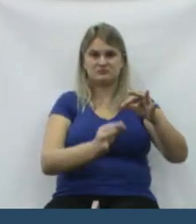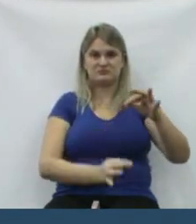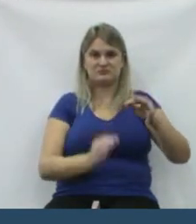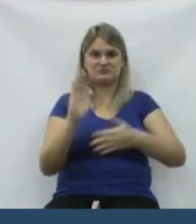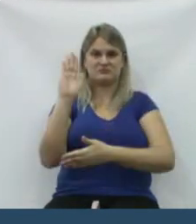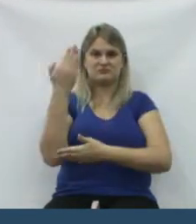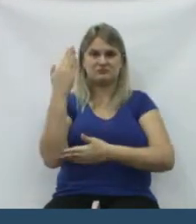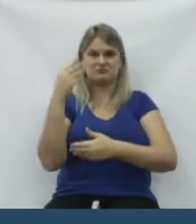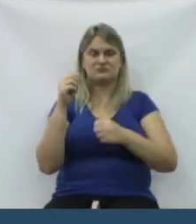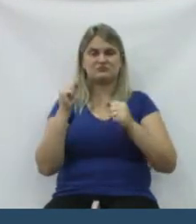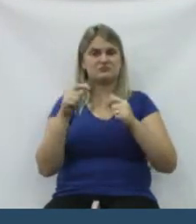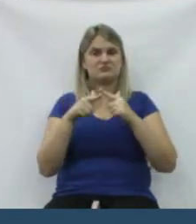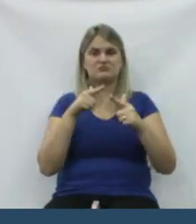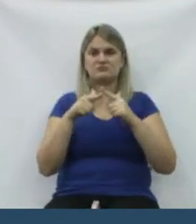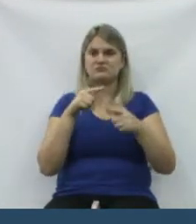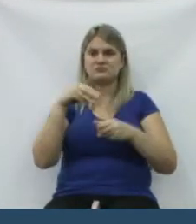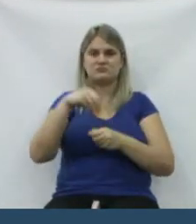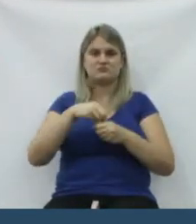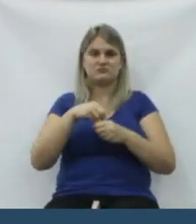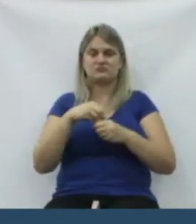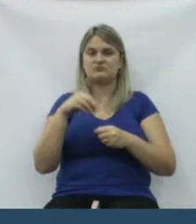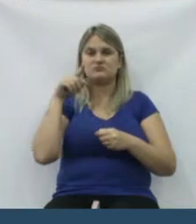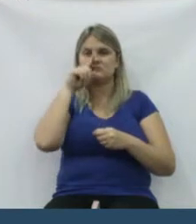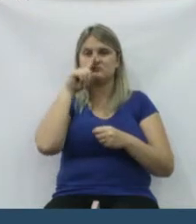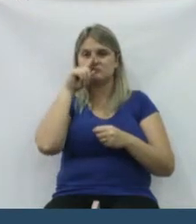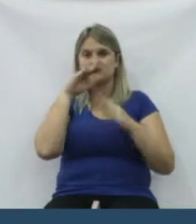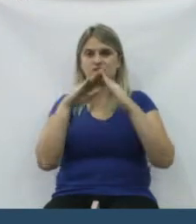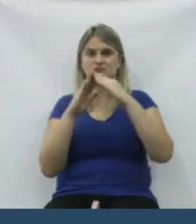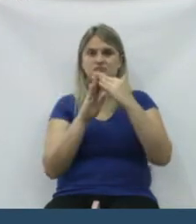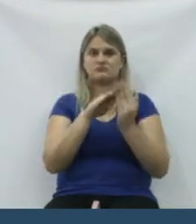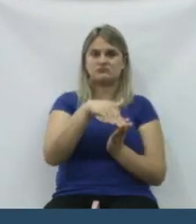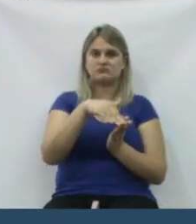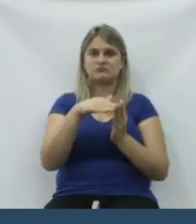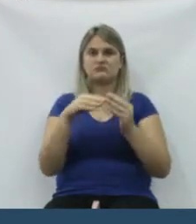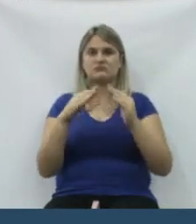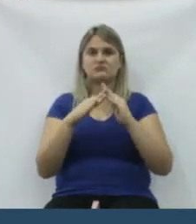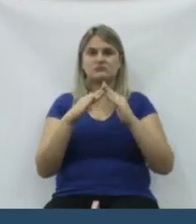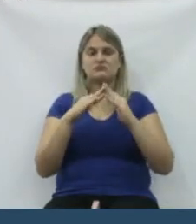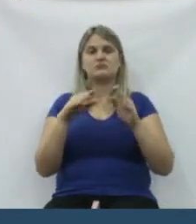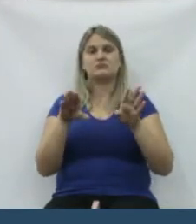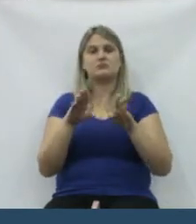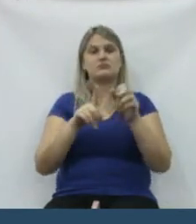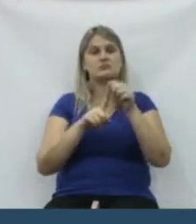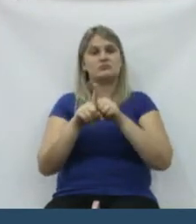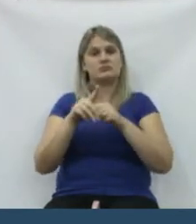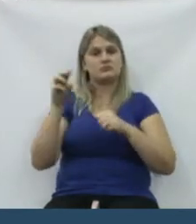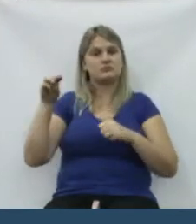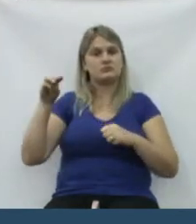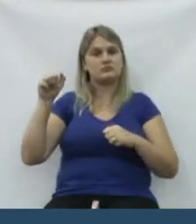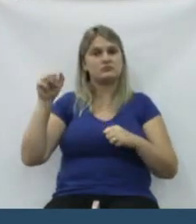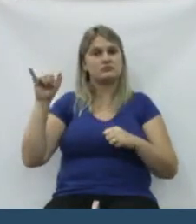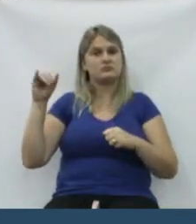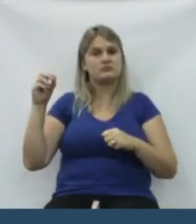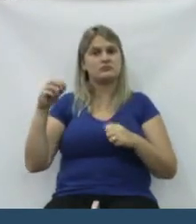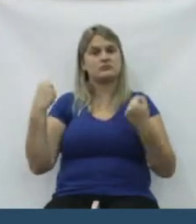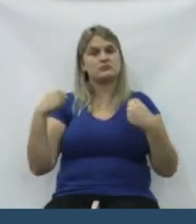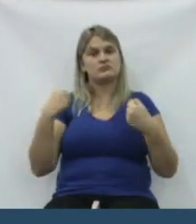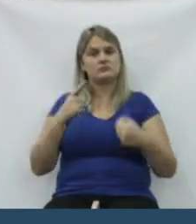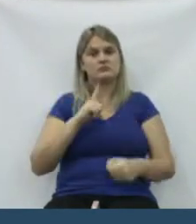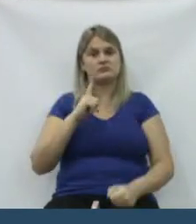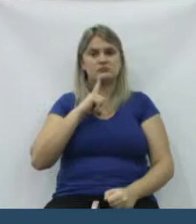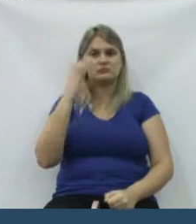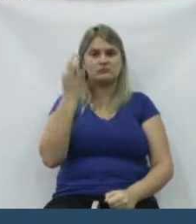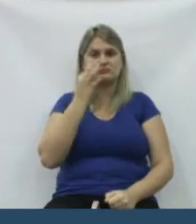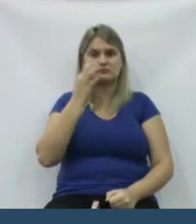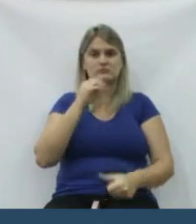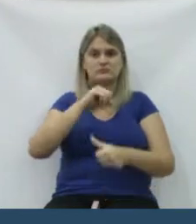madeira, fica dentro do Rio Iguaçu. Então, área de risco, e que até o mês de maio, nós